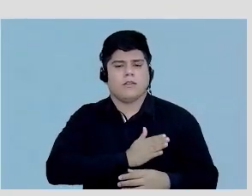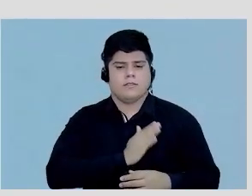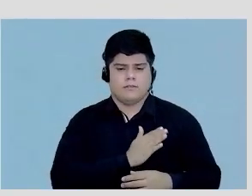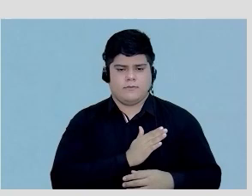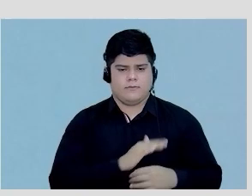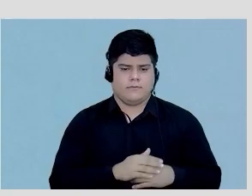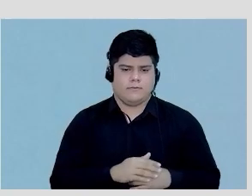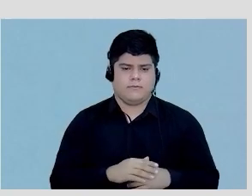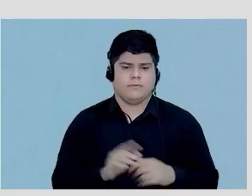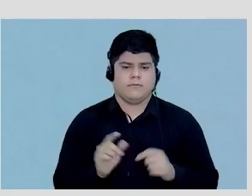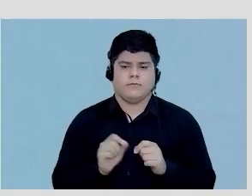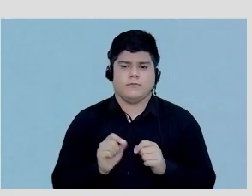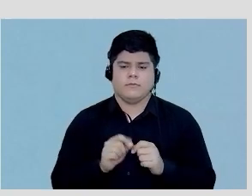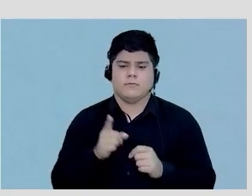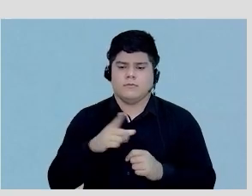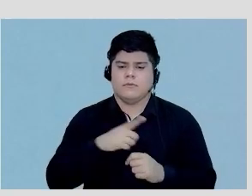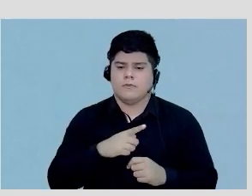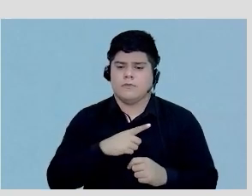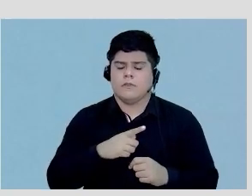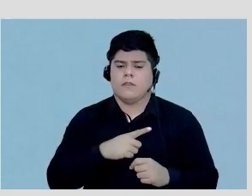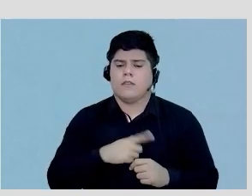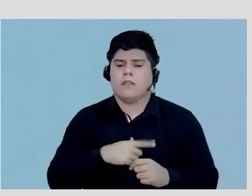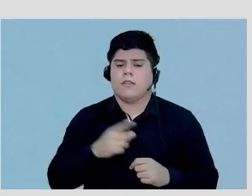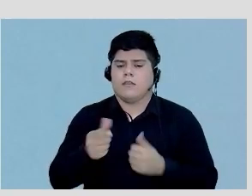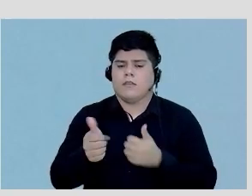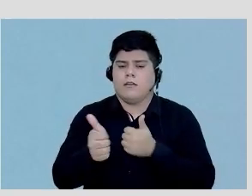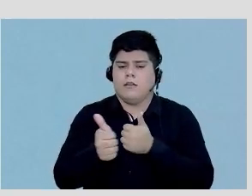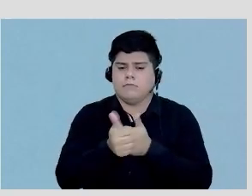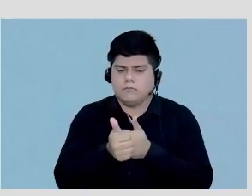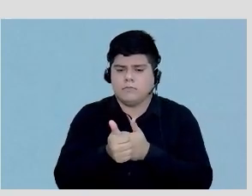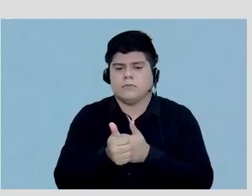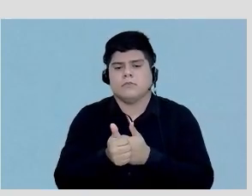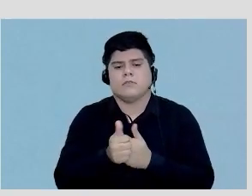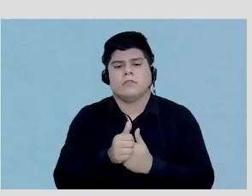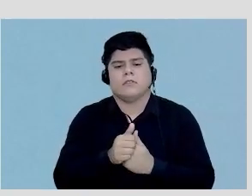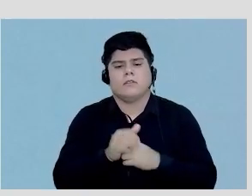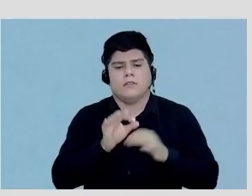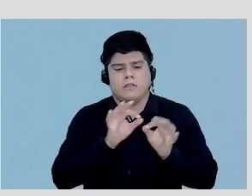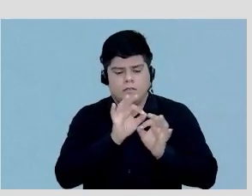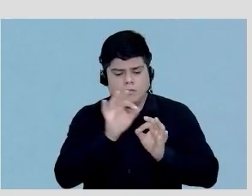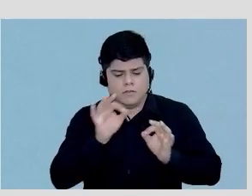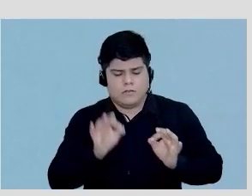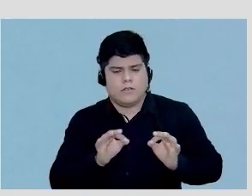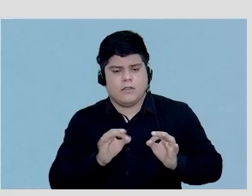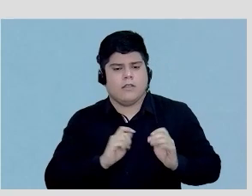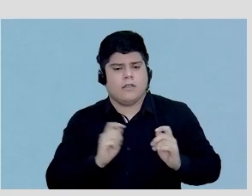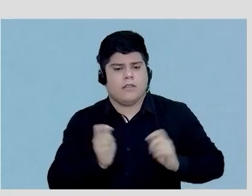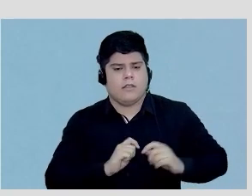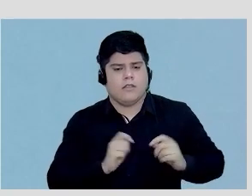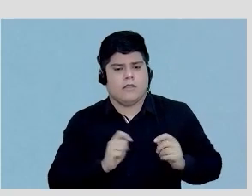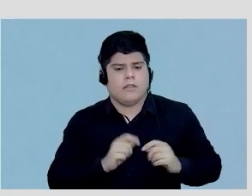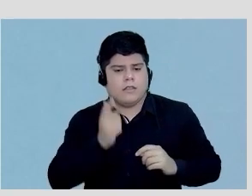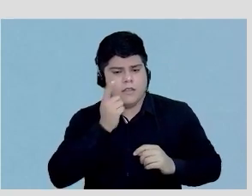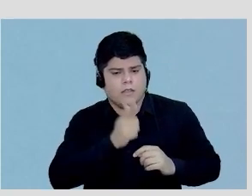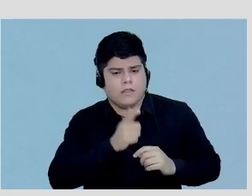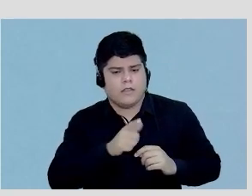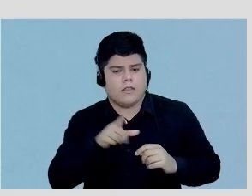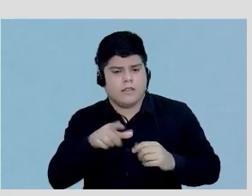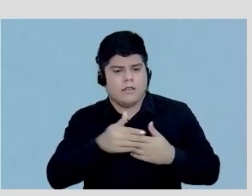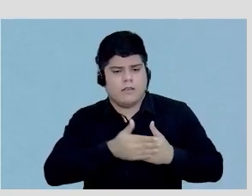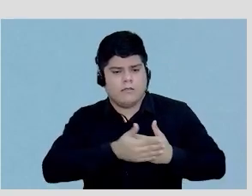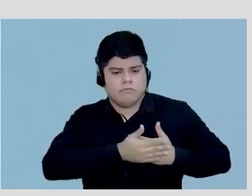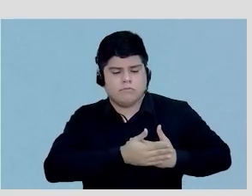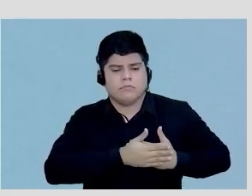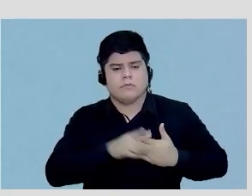Isso faz com que você tenha, tanto pela proximidade, pela geometria, pela capacidade de aquisição do aparelho, uma